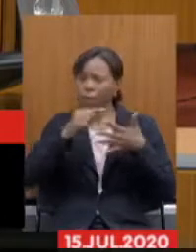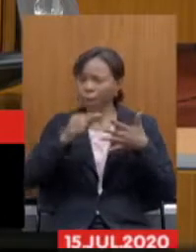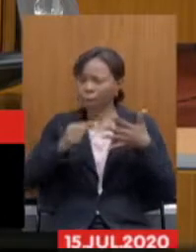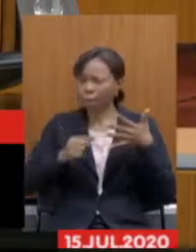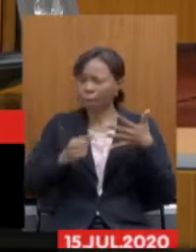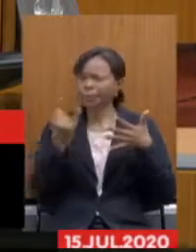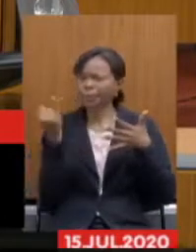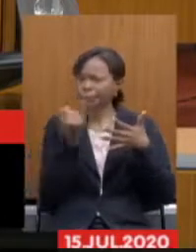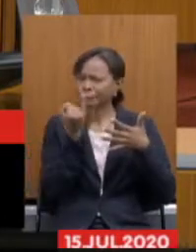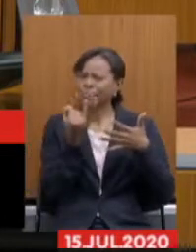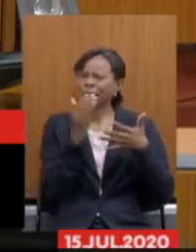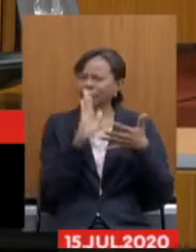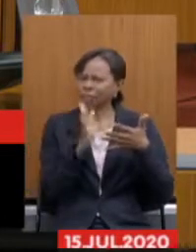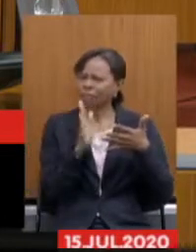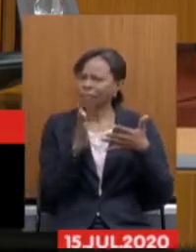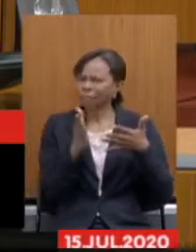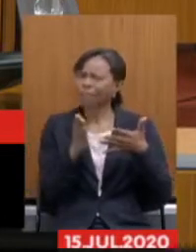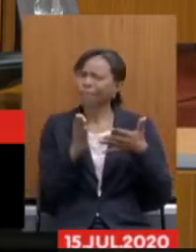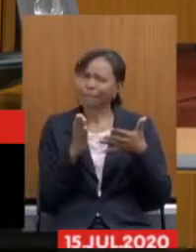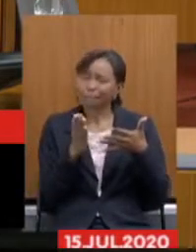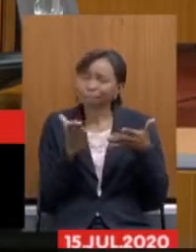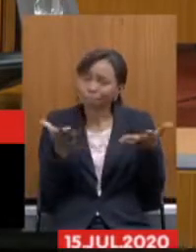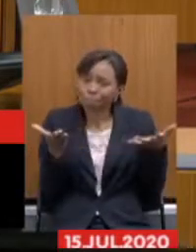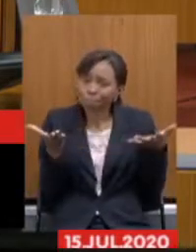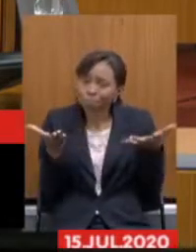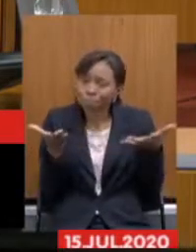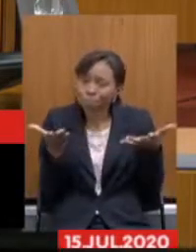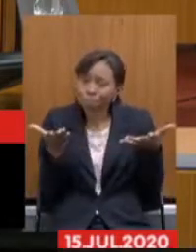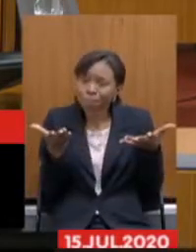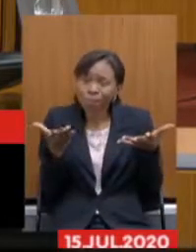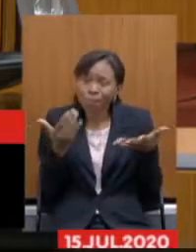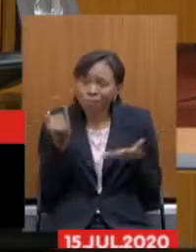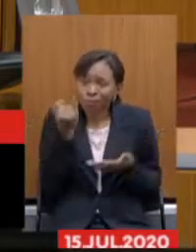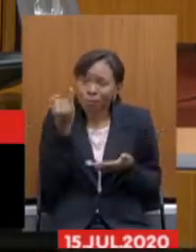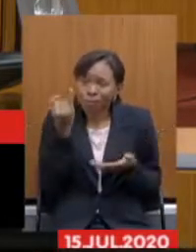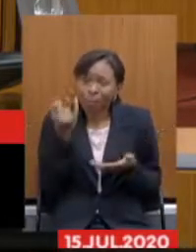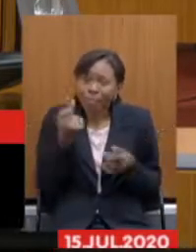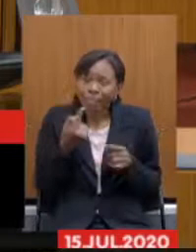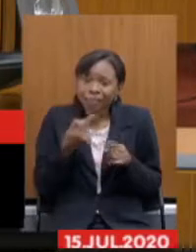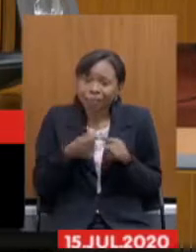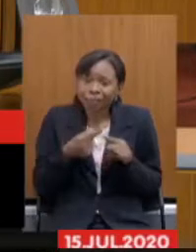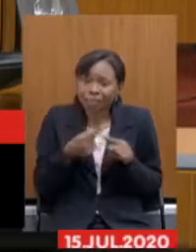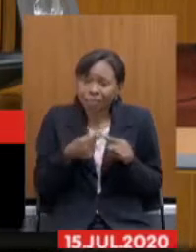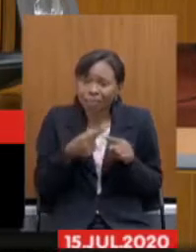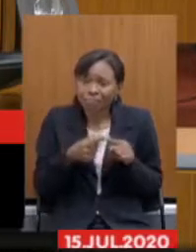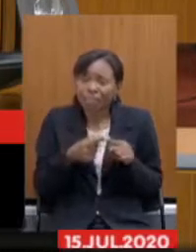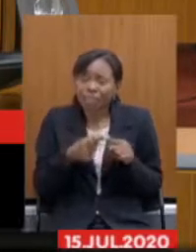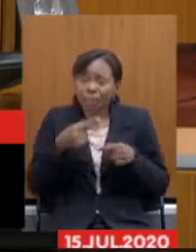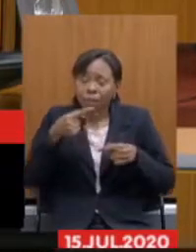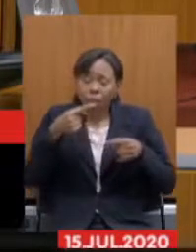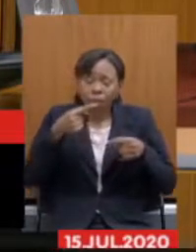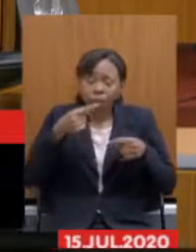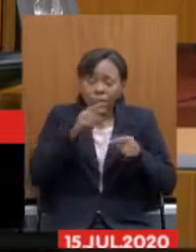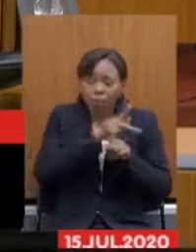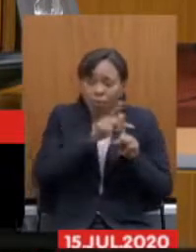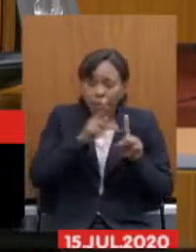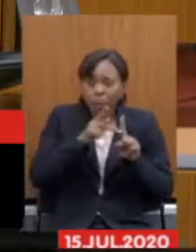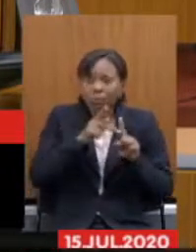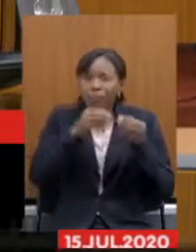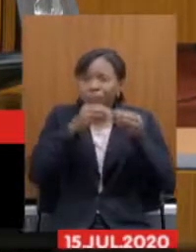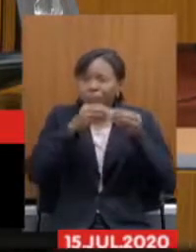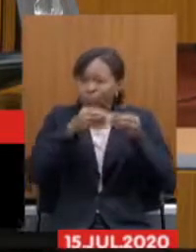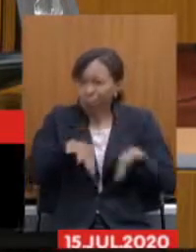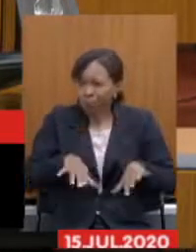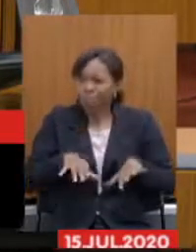que esse debate não avançasse de tão grave de tão prejudicial que é para a carreira pública